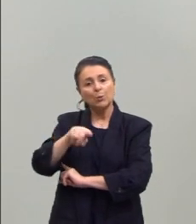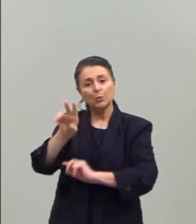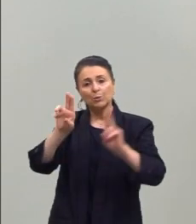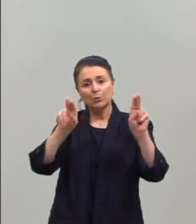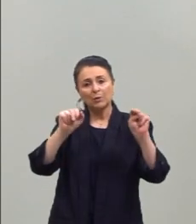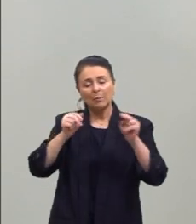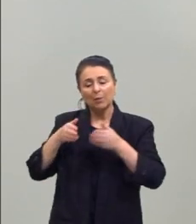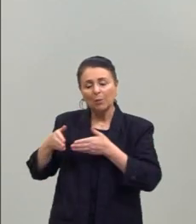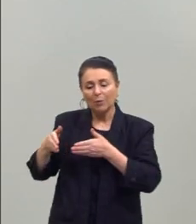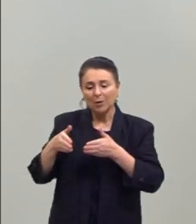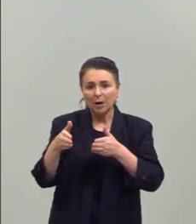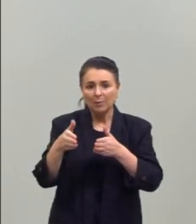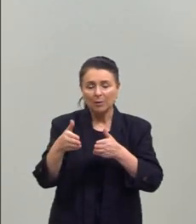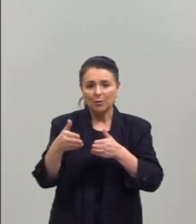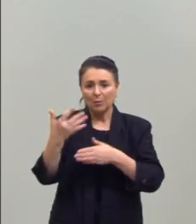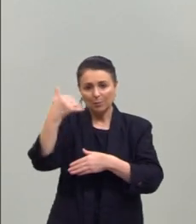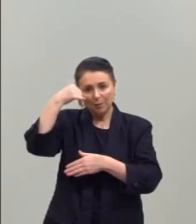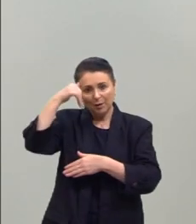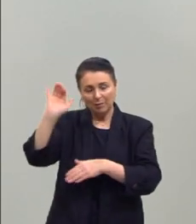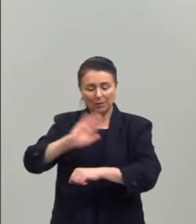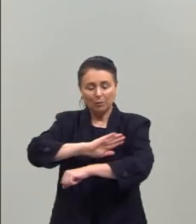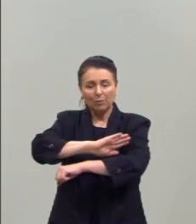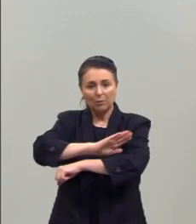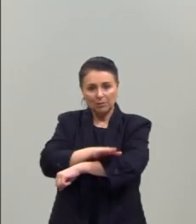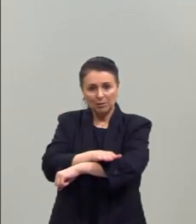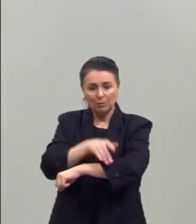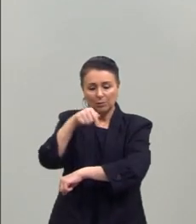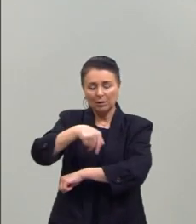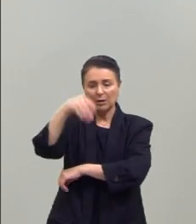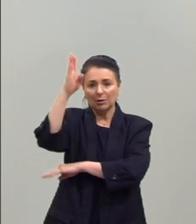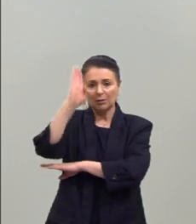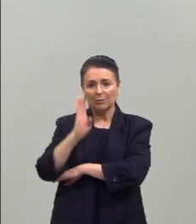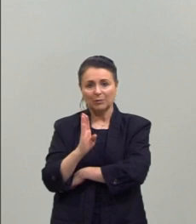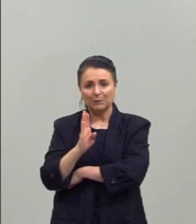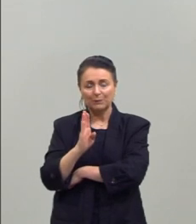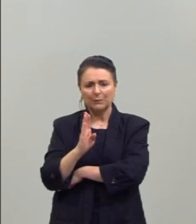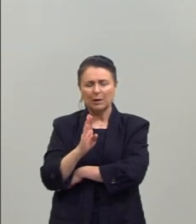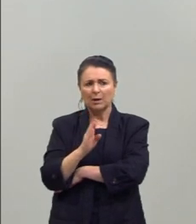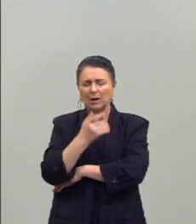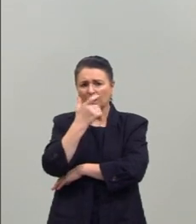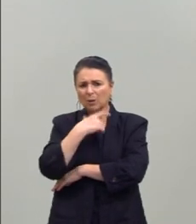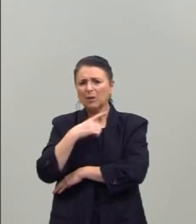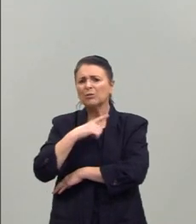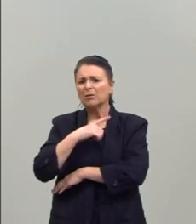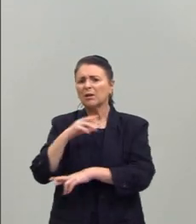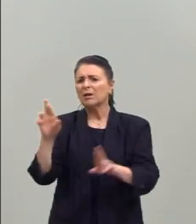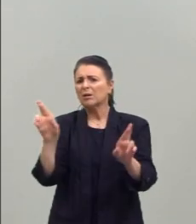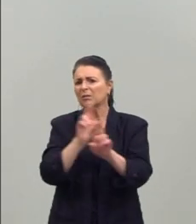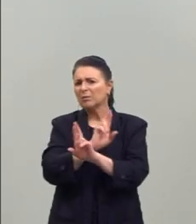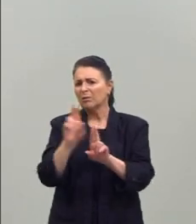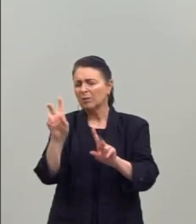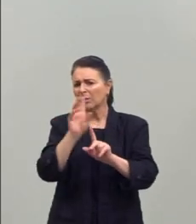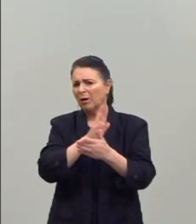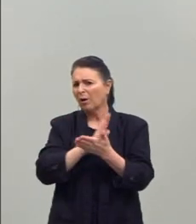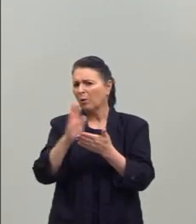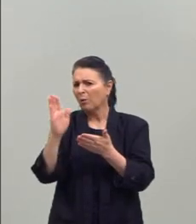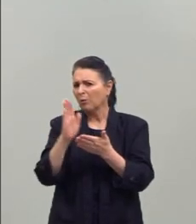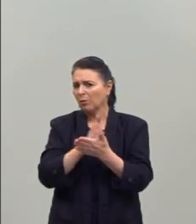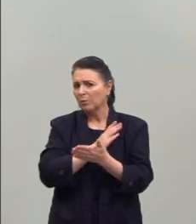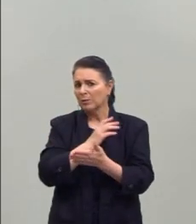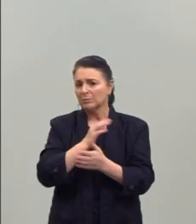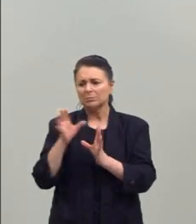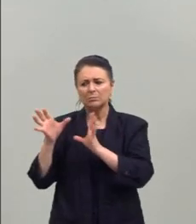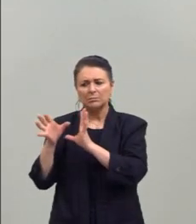é caminhos para combater o racismo no Brasil. E até acho que tem algumas relações esses temas. E qual que o